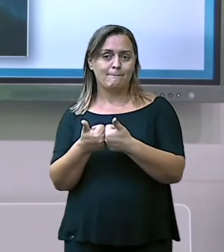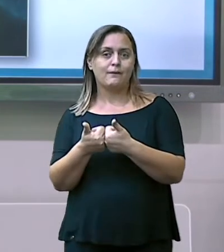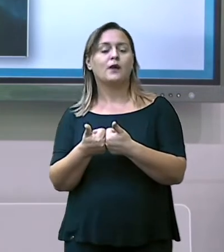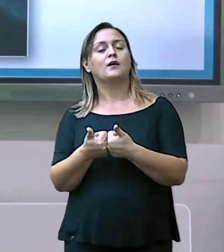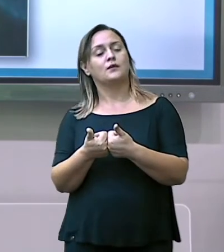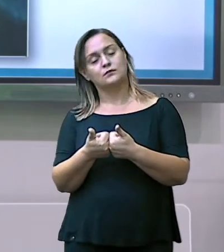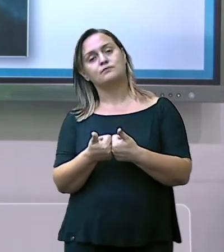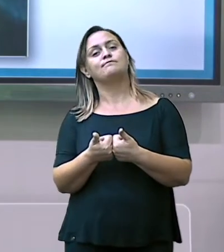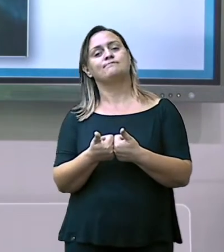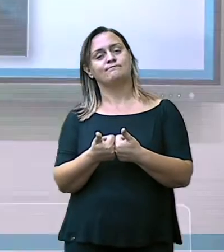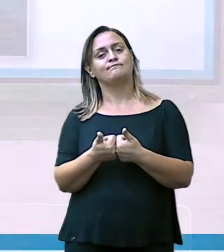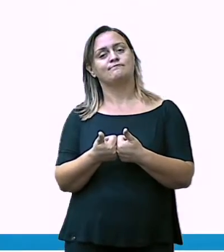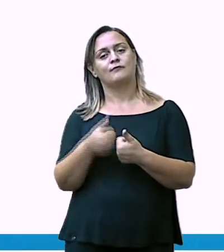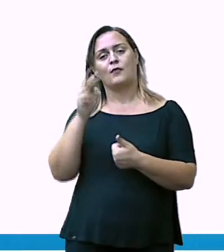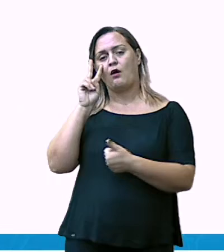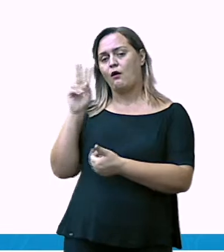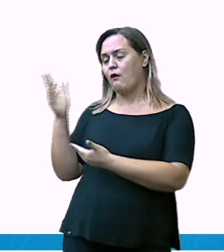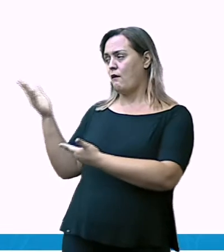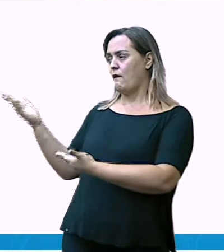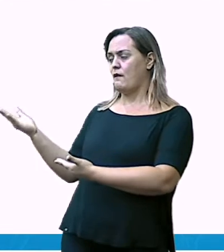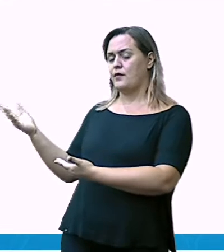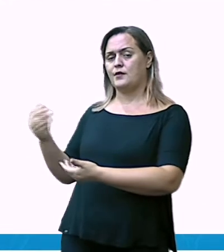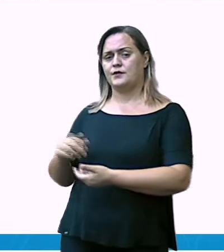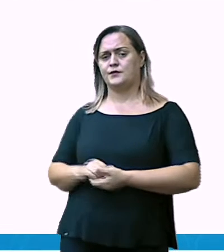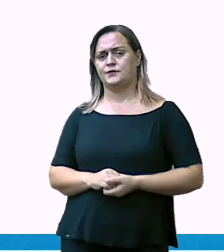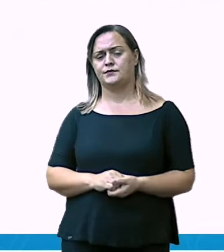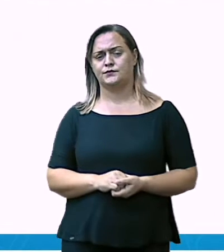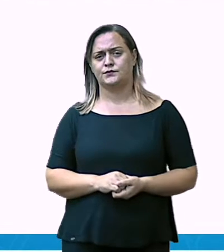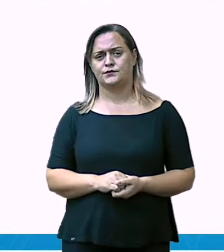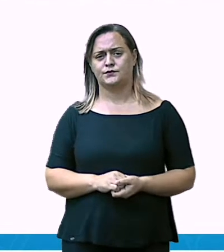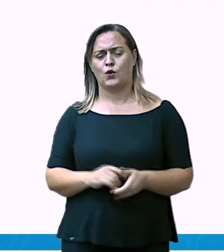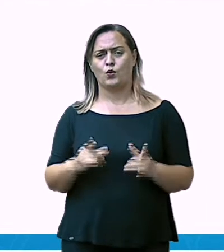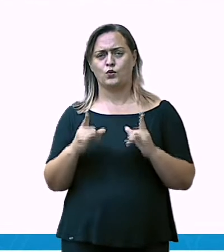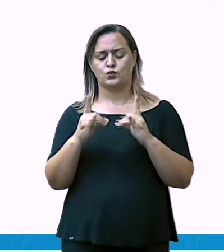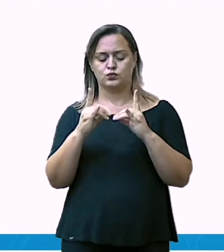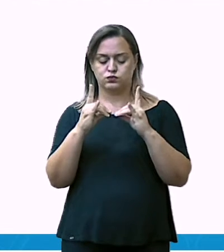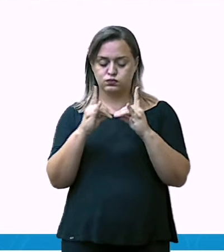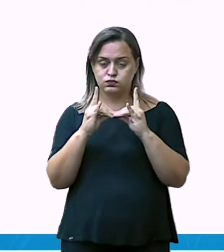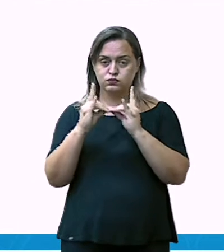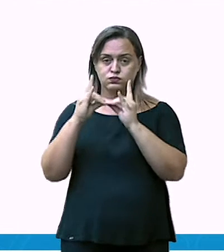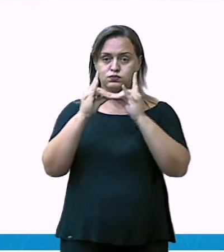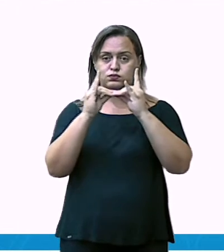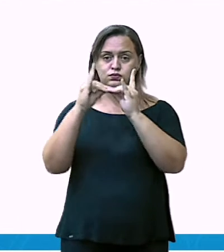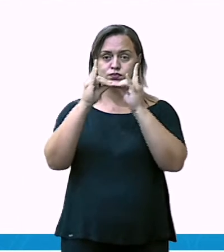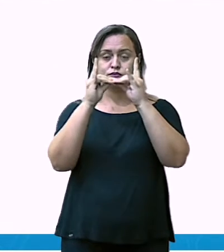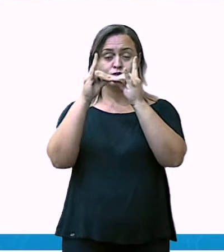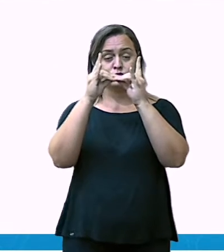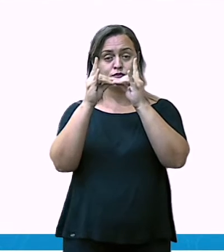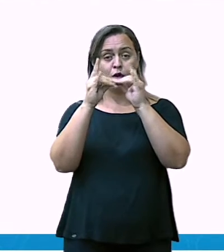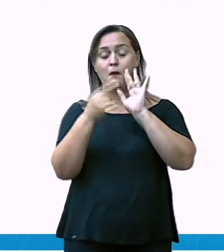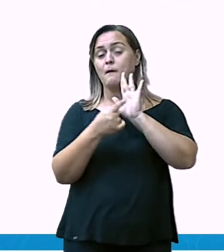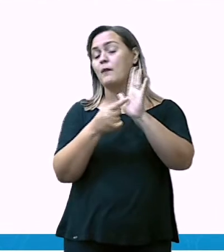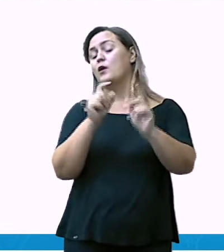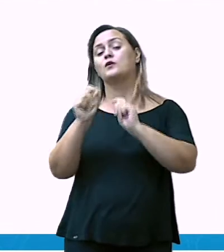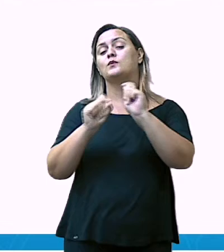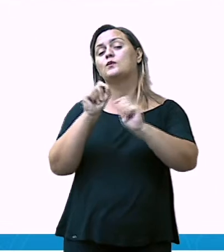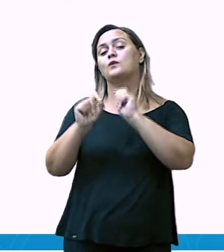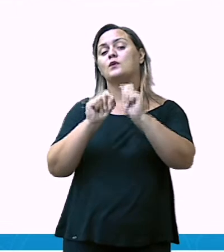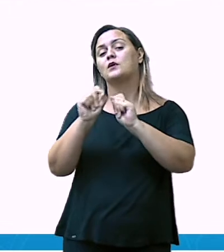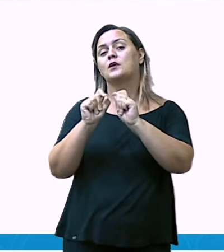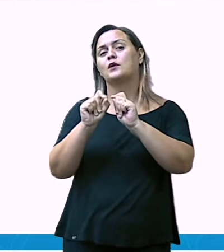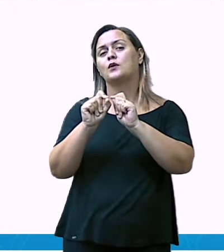Imagem satélite captada em 2017 mostra cratera provocada por